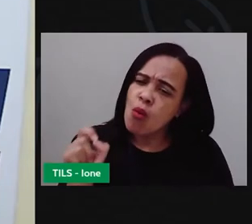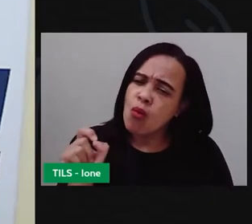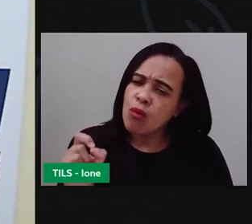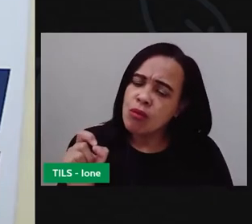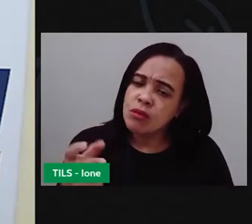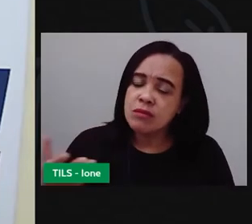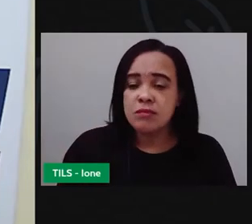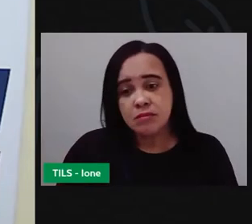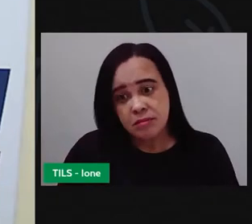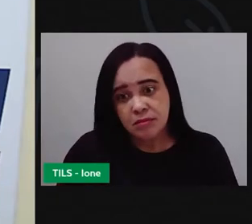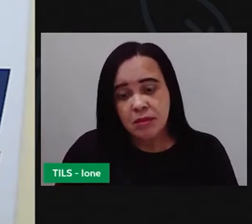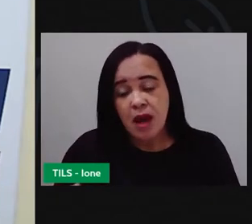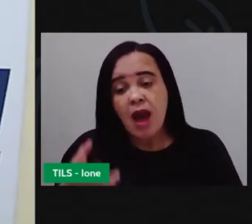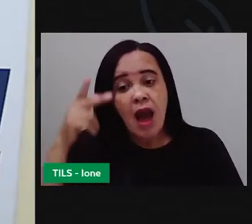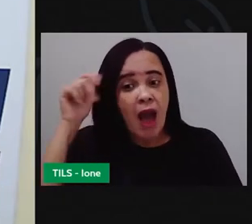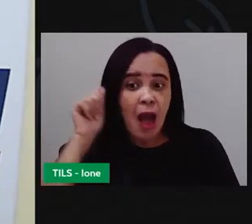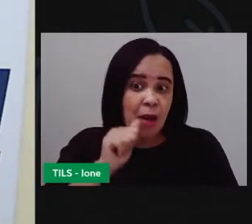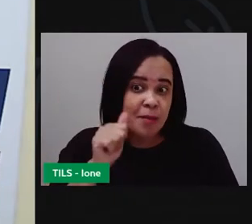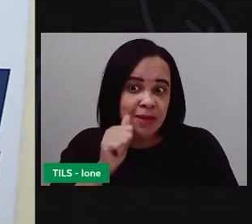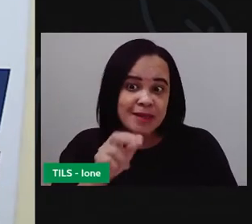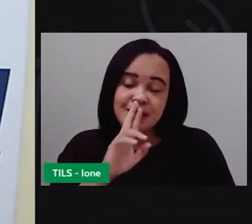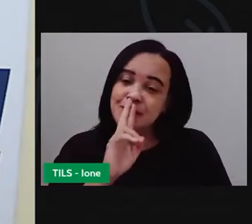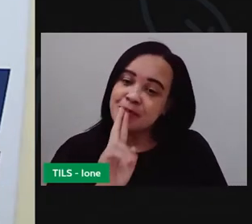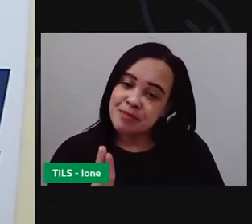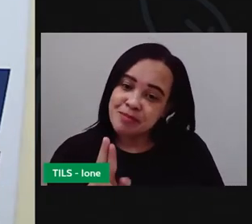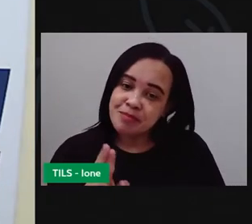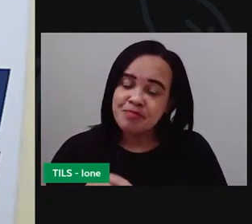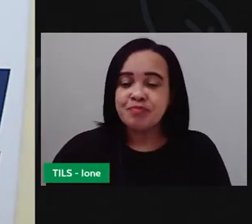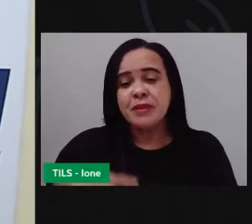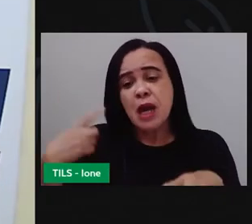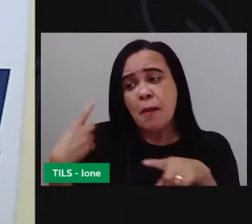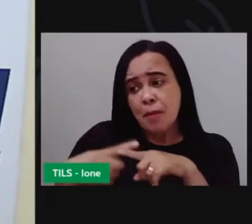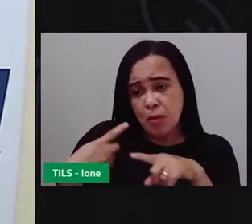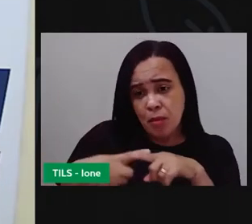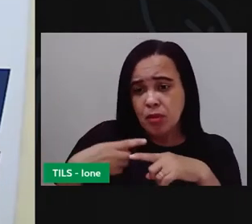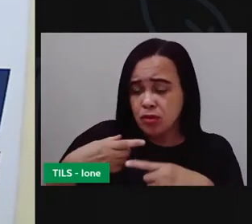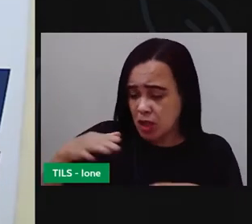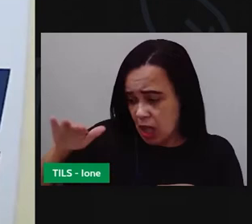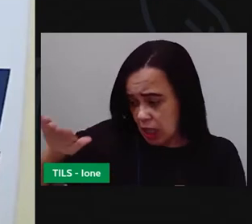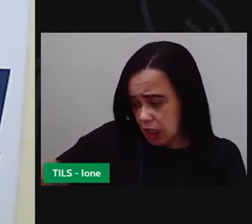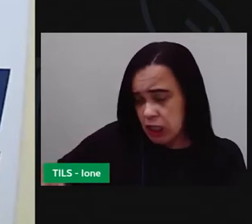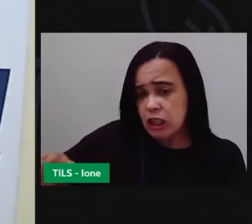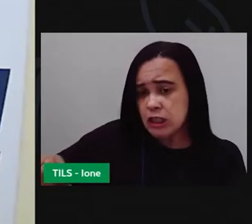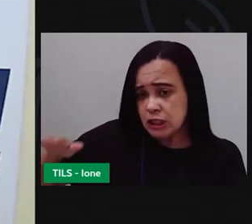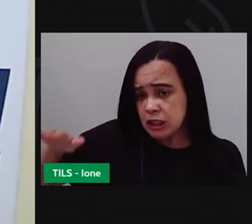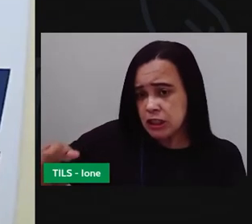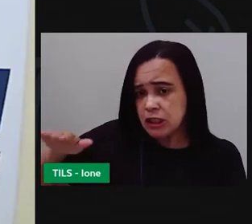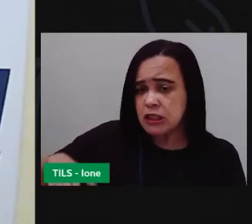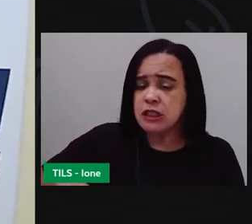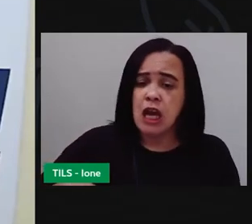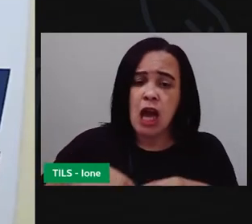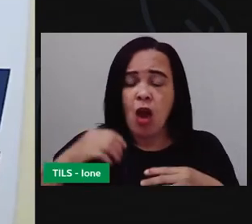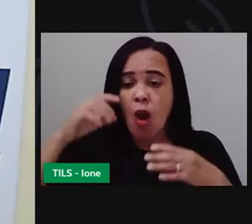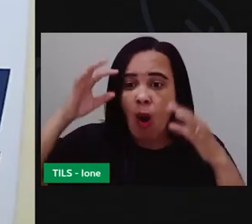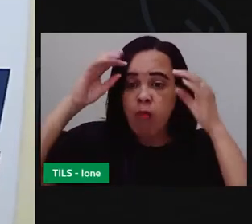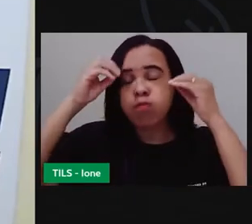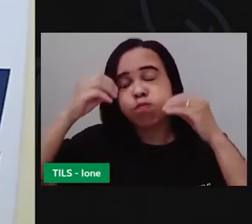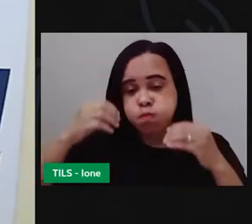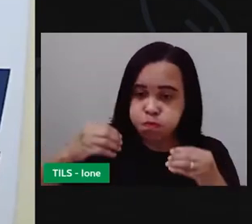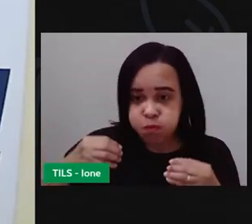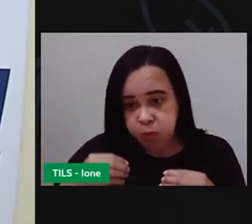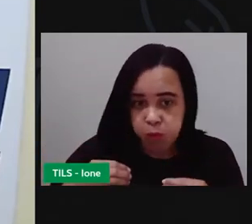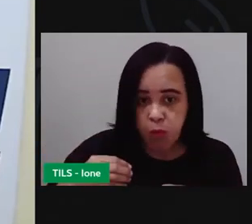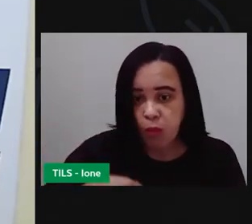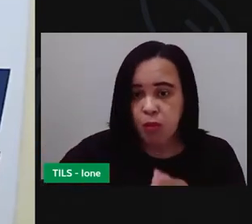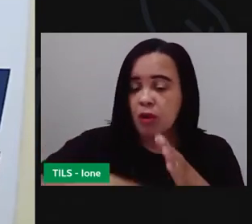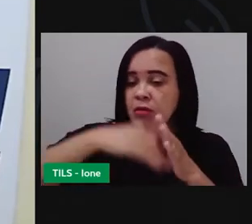E a menina respondeu... Ah, foi porque quando eu era criança, eu caí num balde de